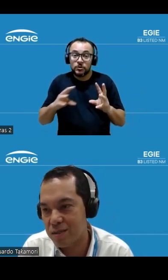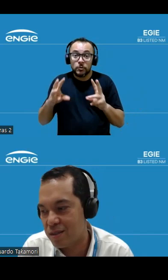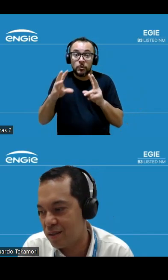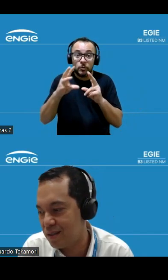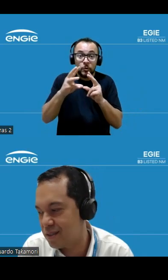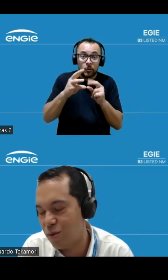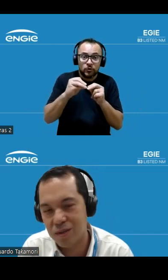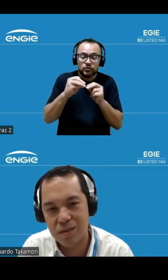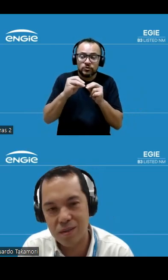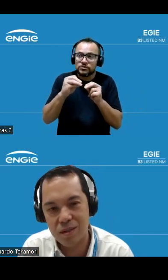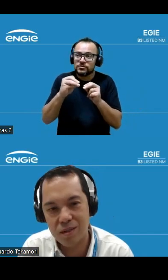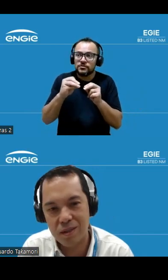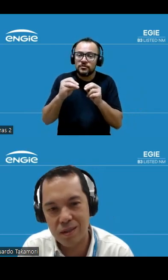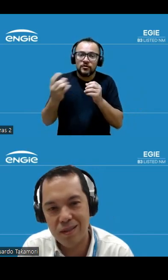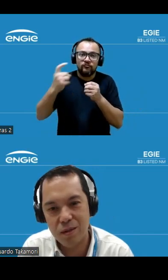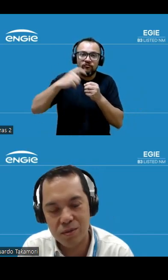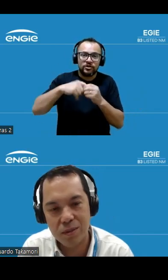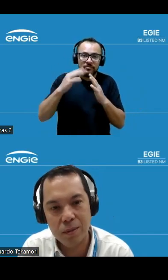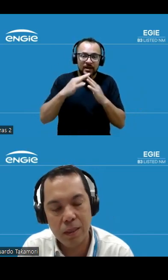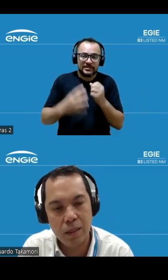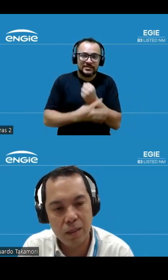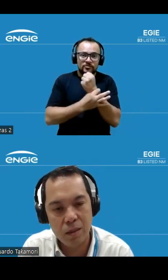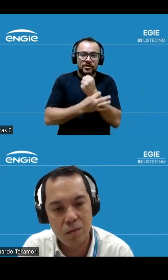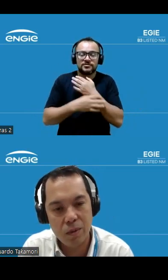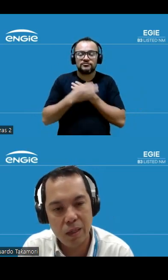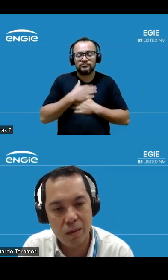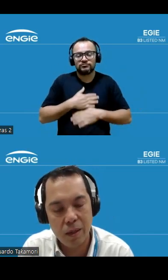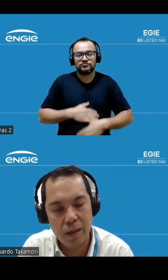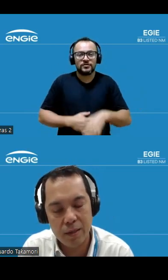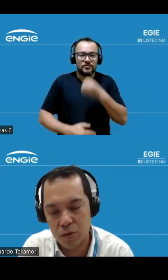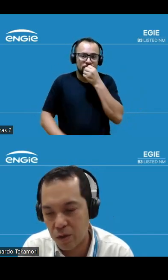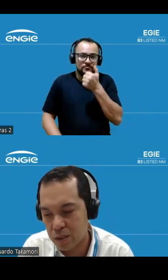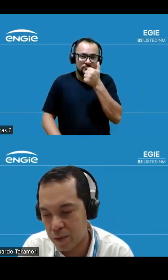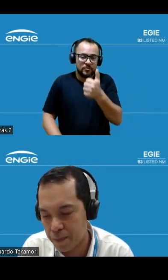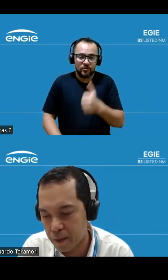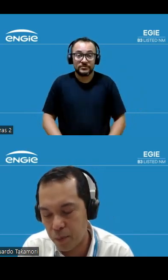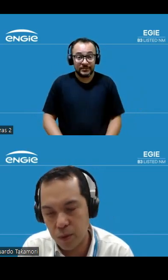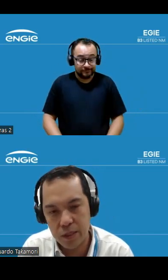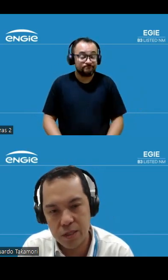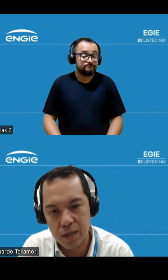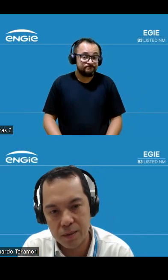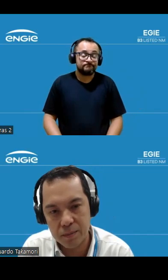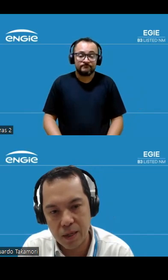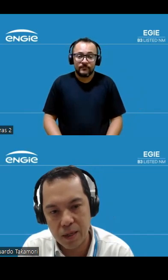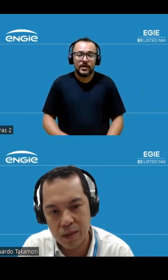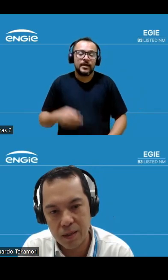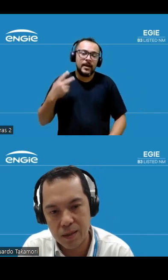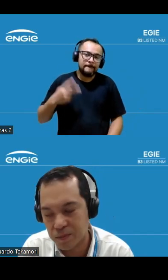para casa em segurança íntegros. Então, toda a nossa política